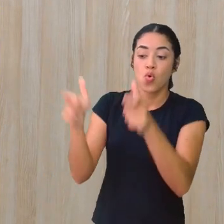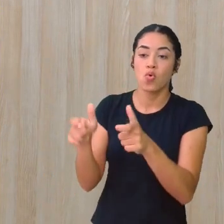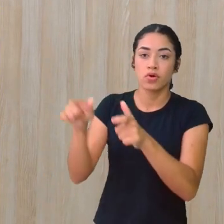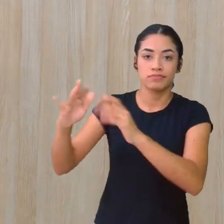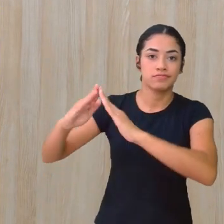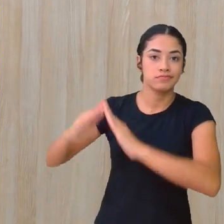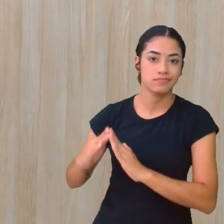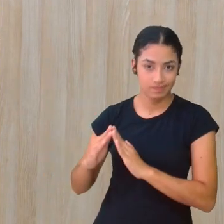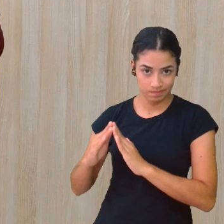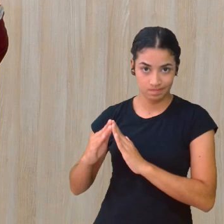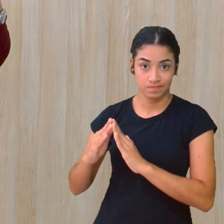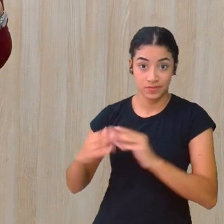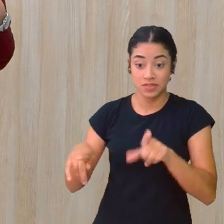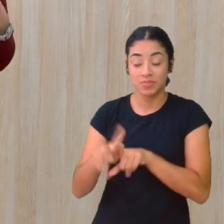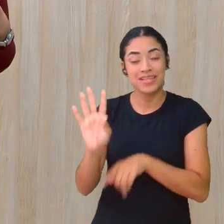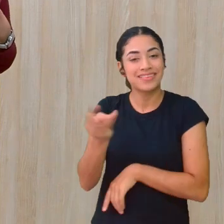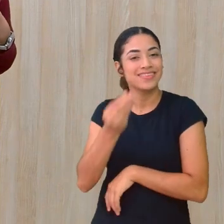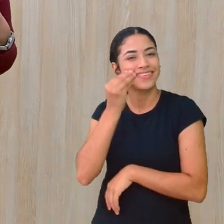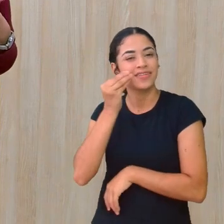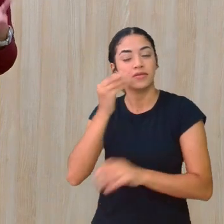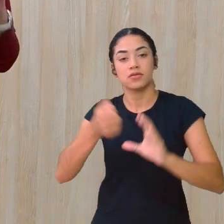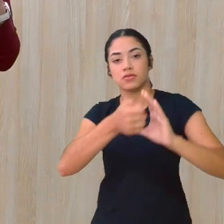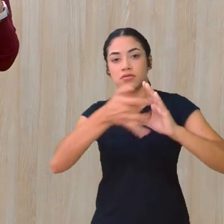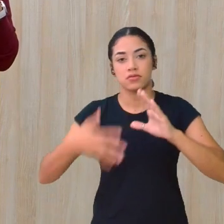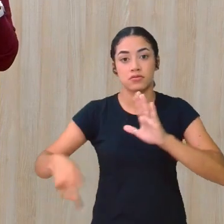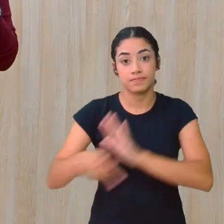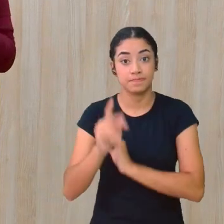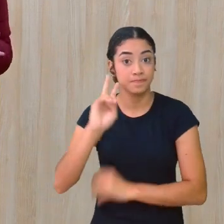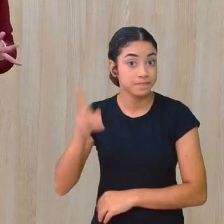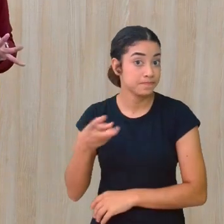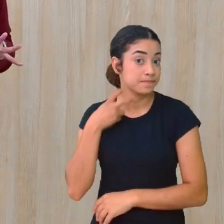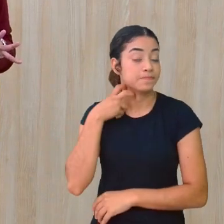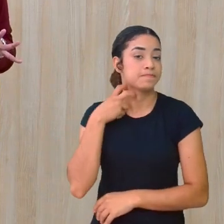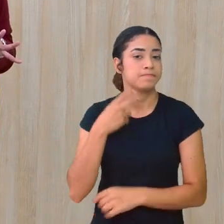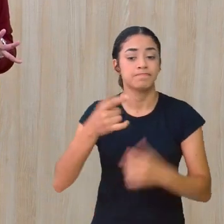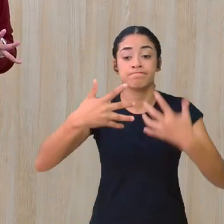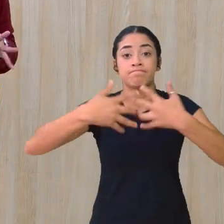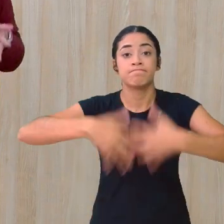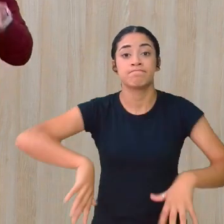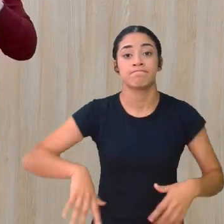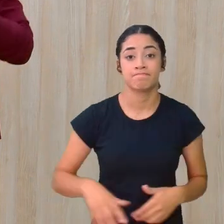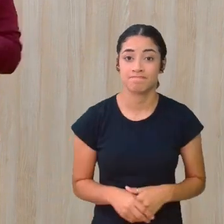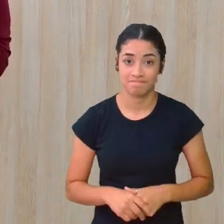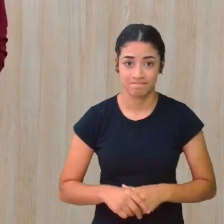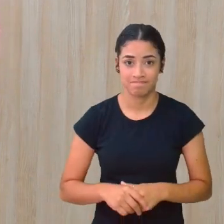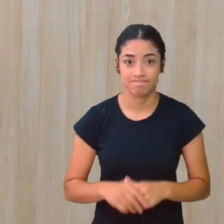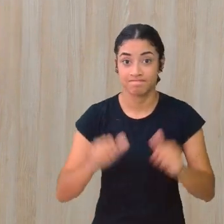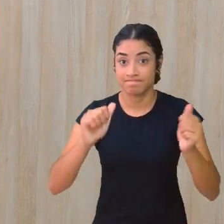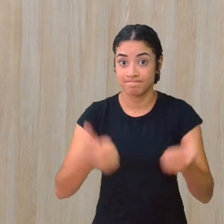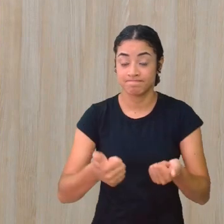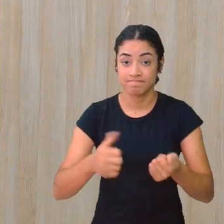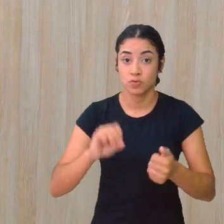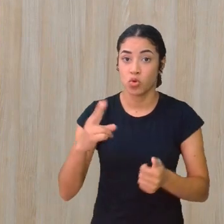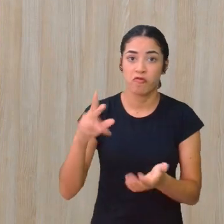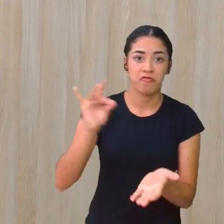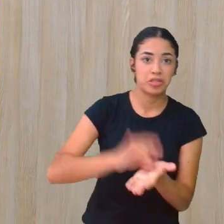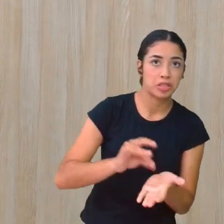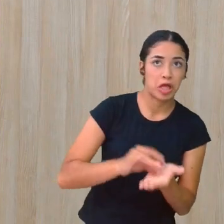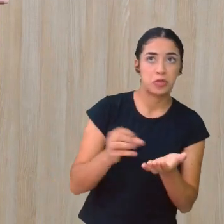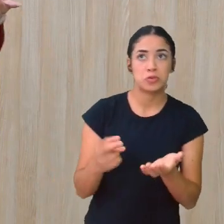tentativa De tornar Essas características Do animal Naturais Tá certo? Ou legítimas Ou